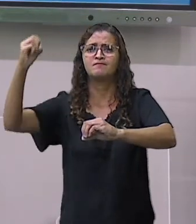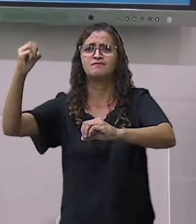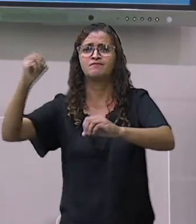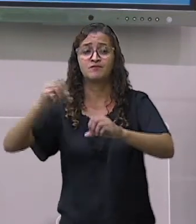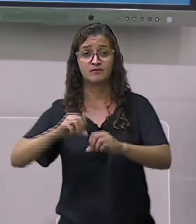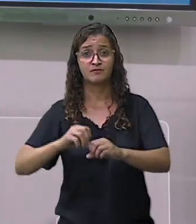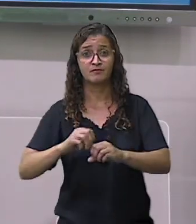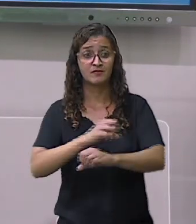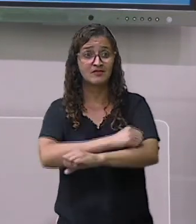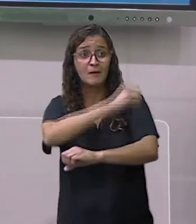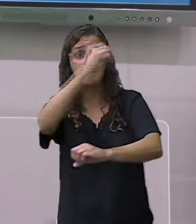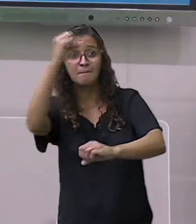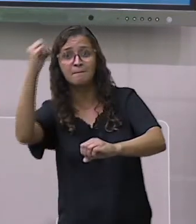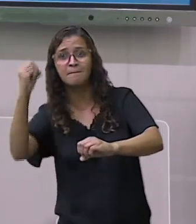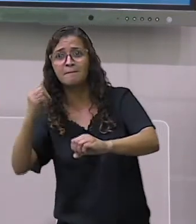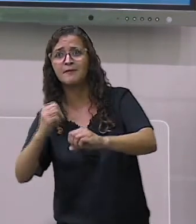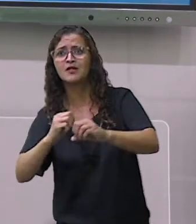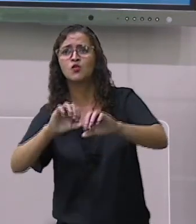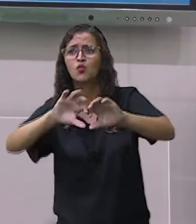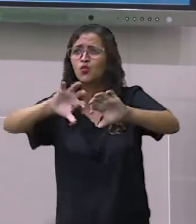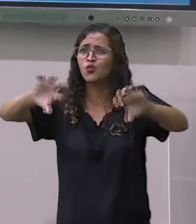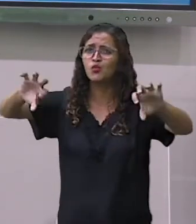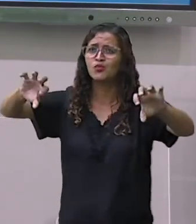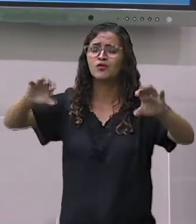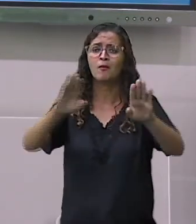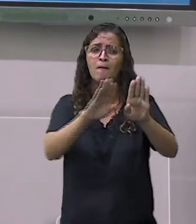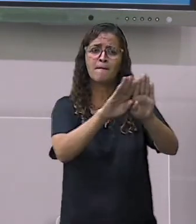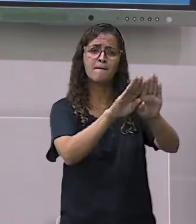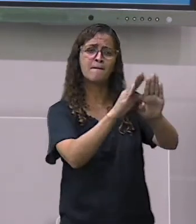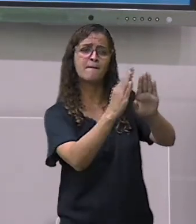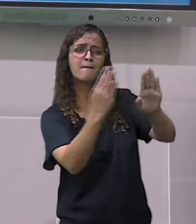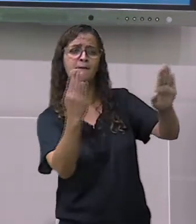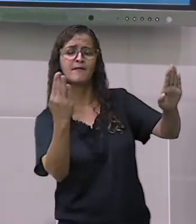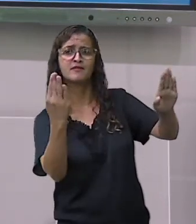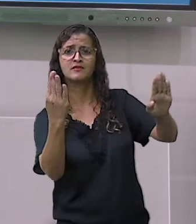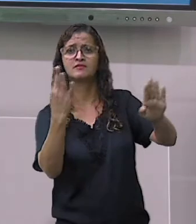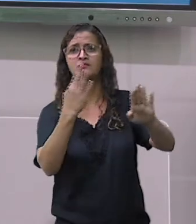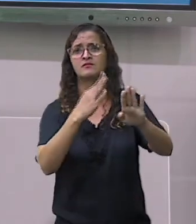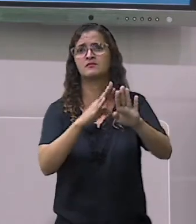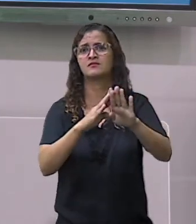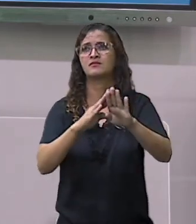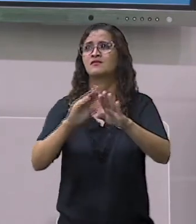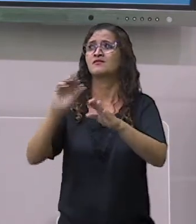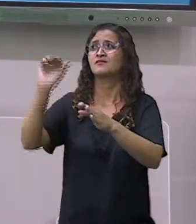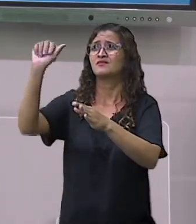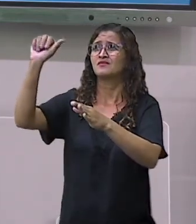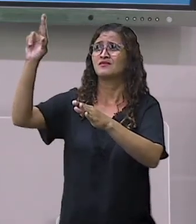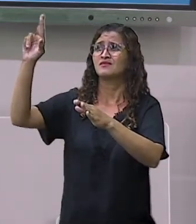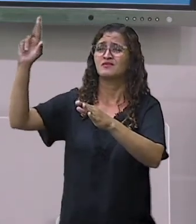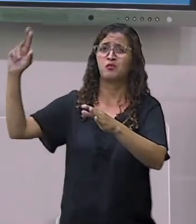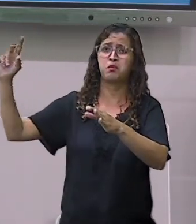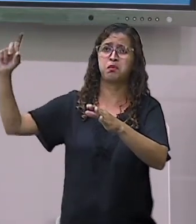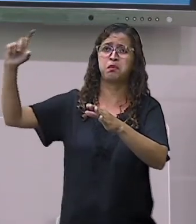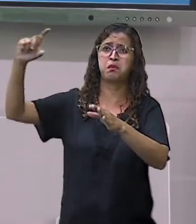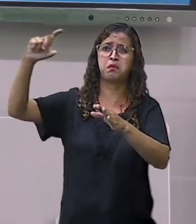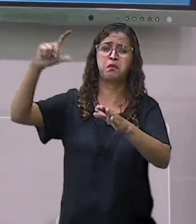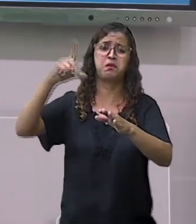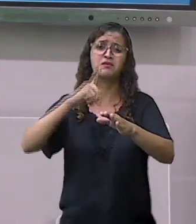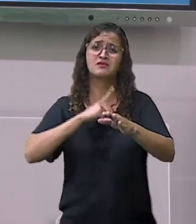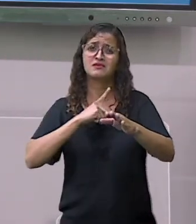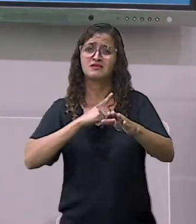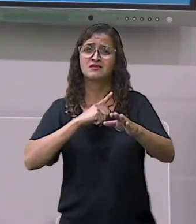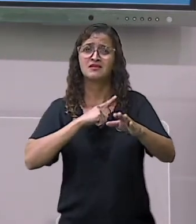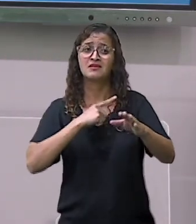essas bactérias que ficam no ar. A gente não consegue ver, mas tem